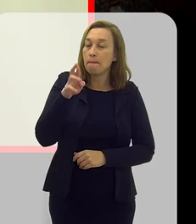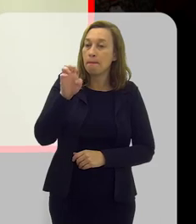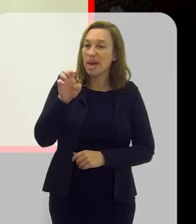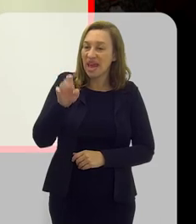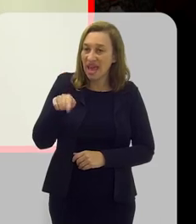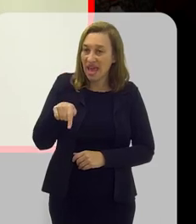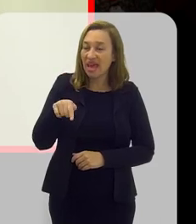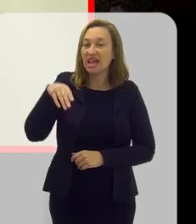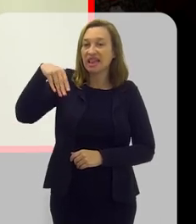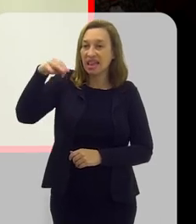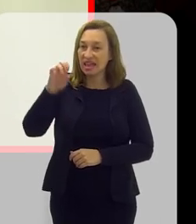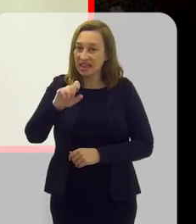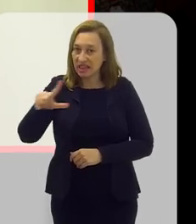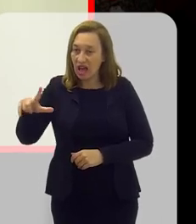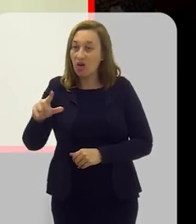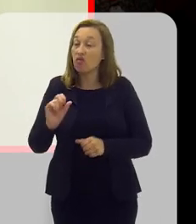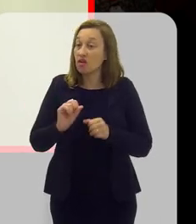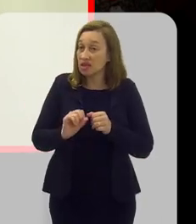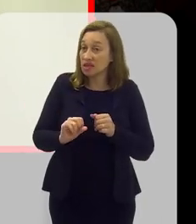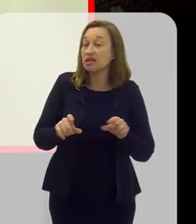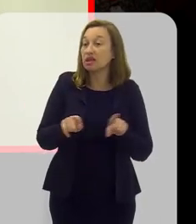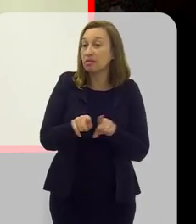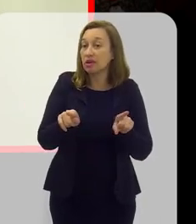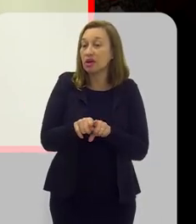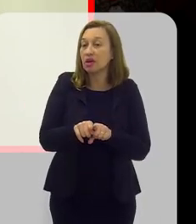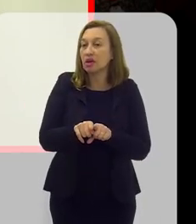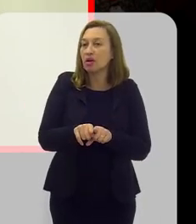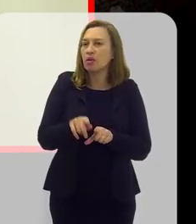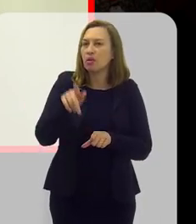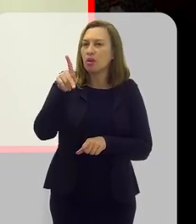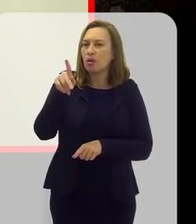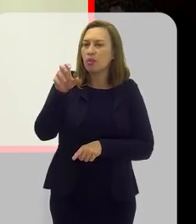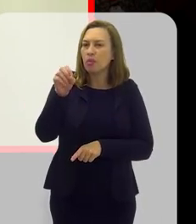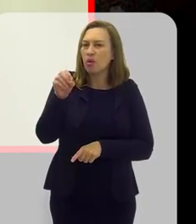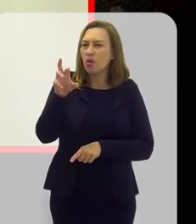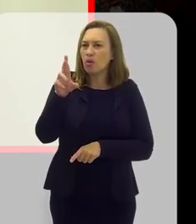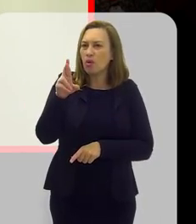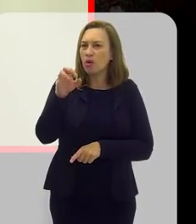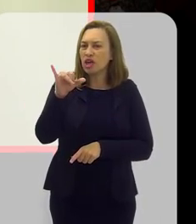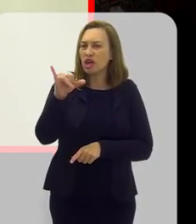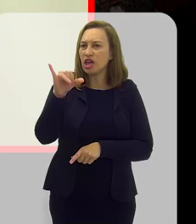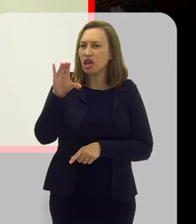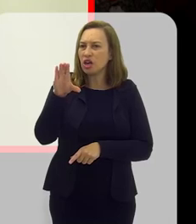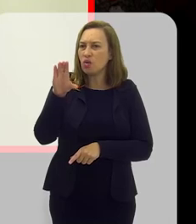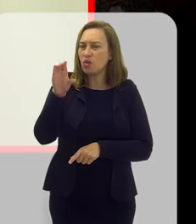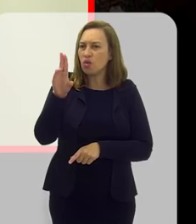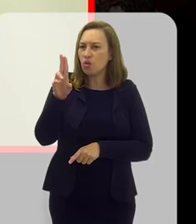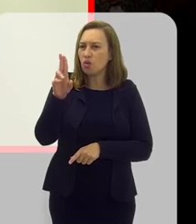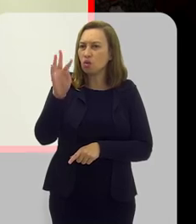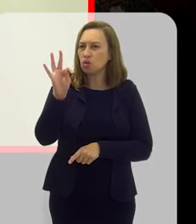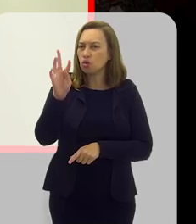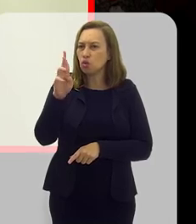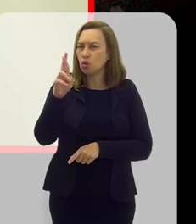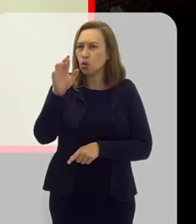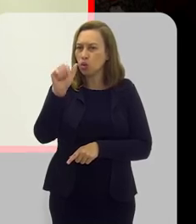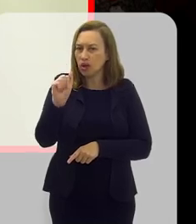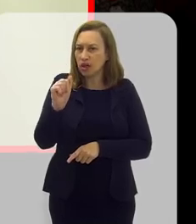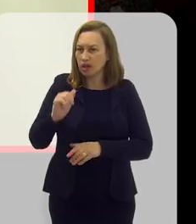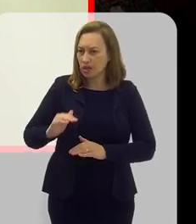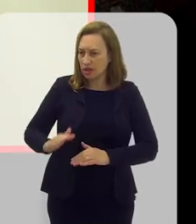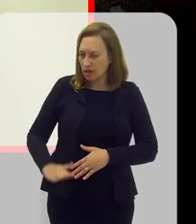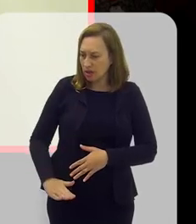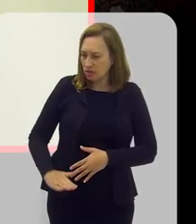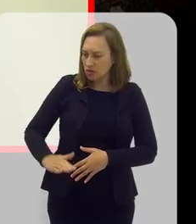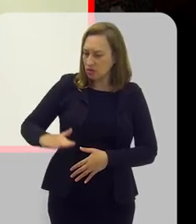pré-natal e, principalmente, a puericultura, que é o acompanhamento do crescimento e do desenvolvimento